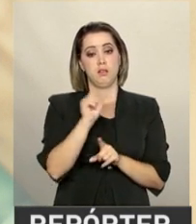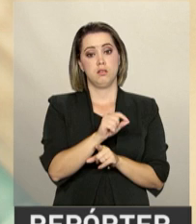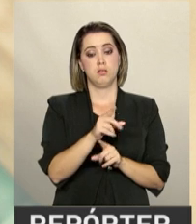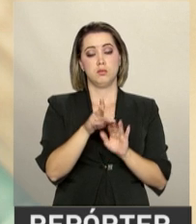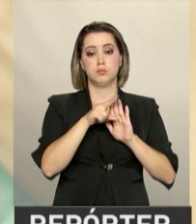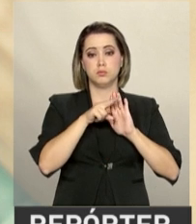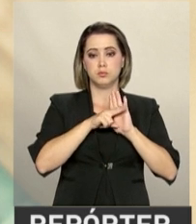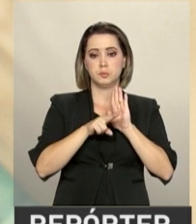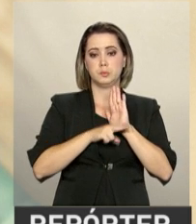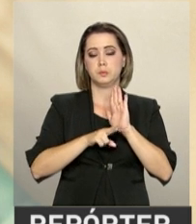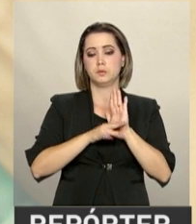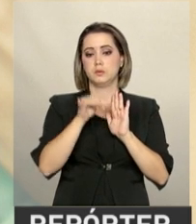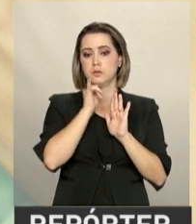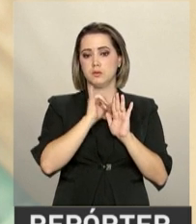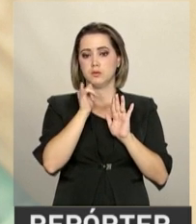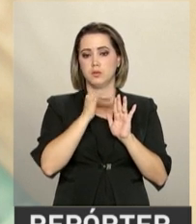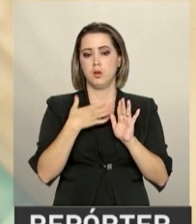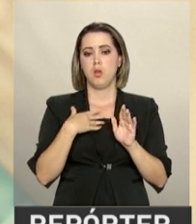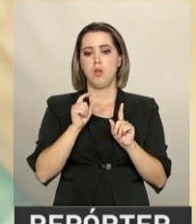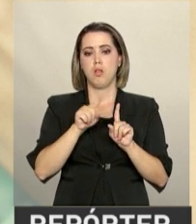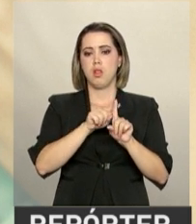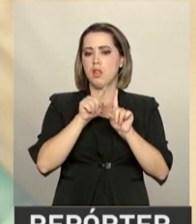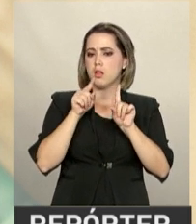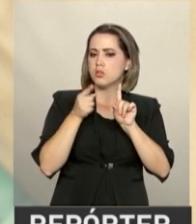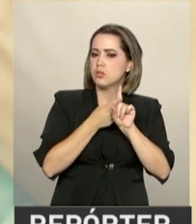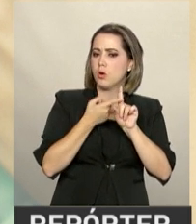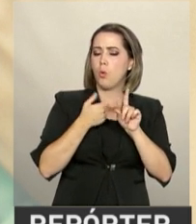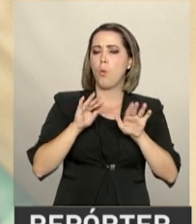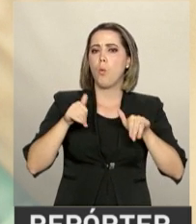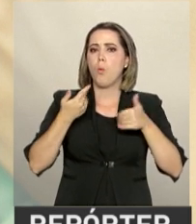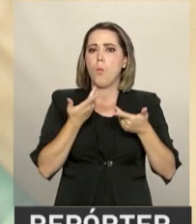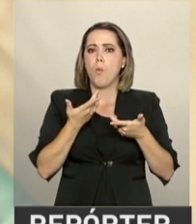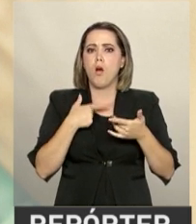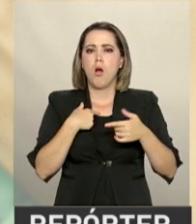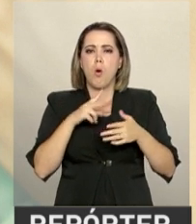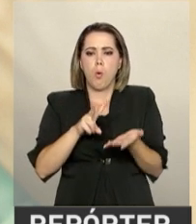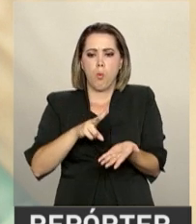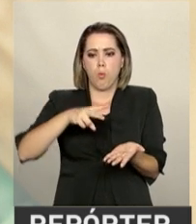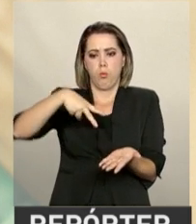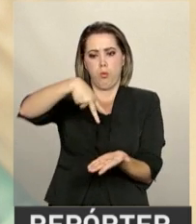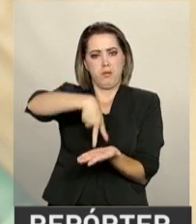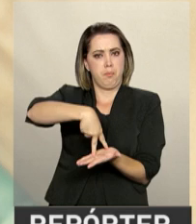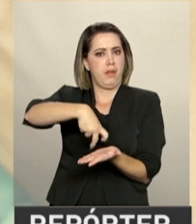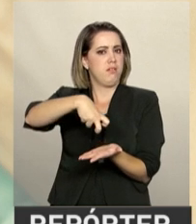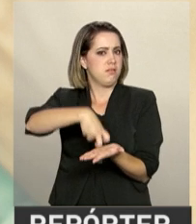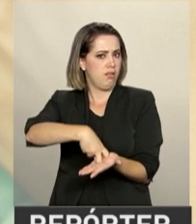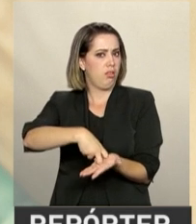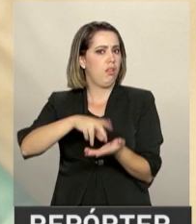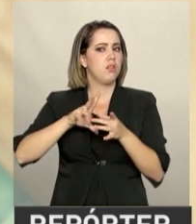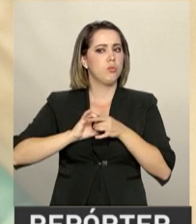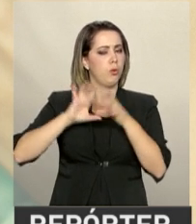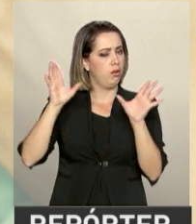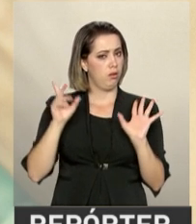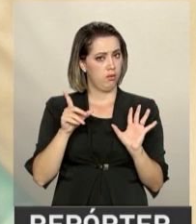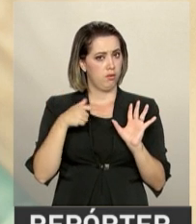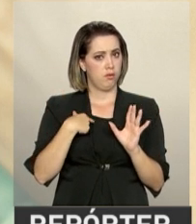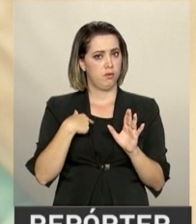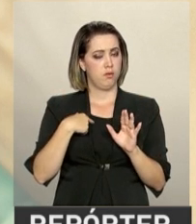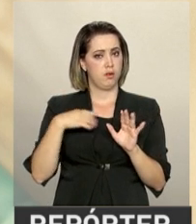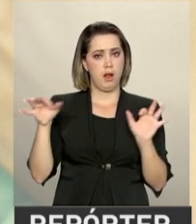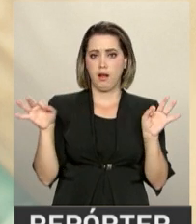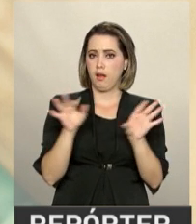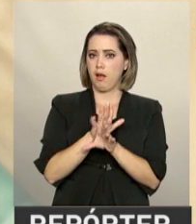Saúde estão deixar as gestantes escolherem a posição mais confortável na hora do parto, acabar com o jejum